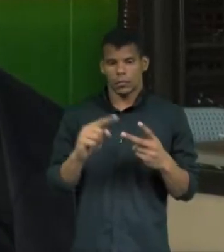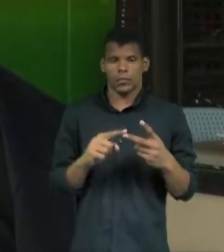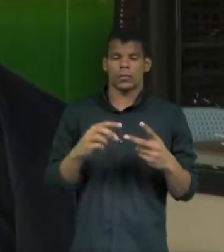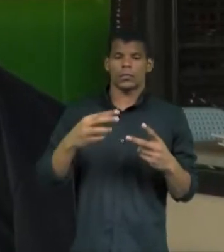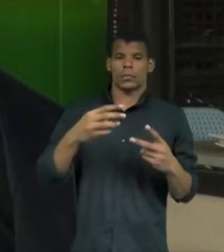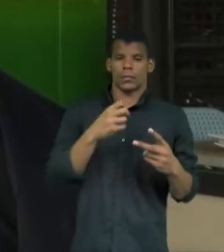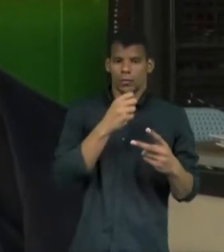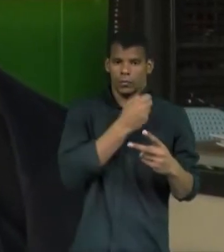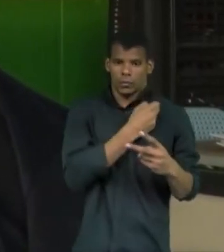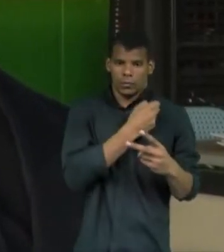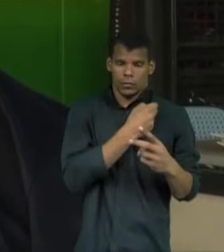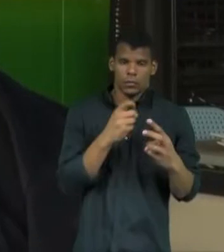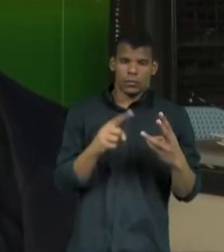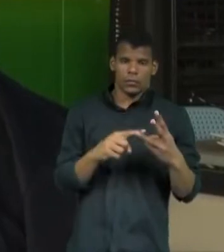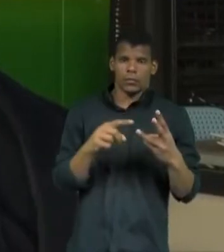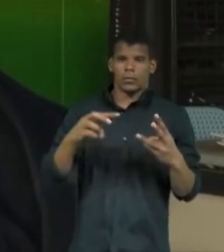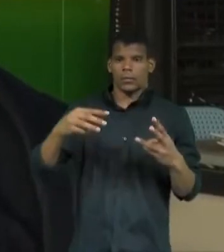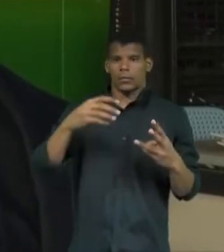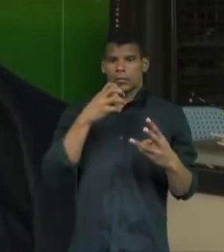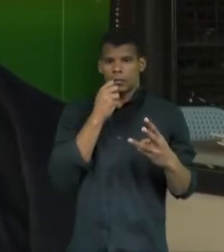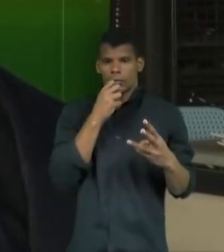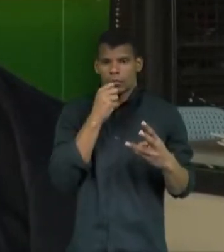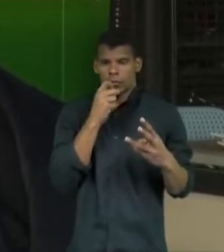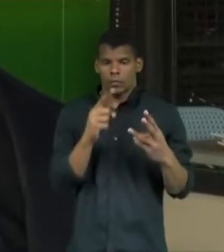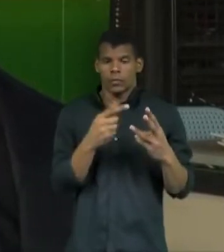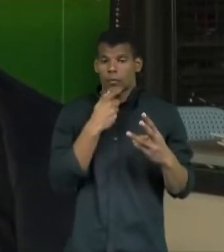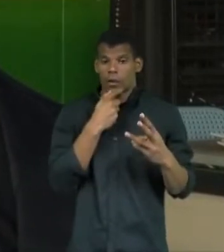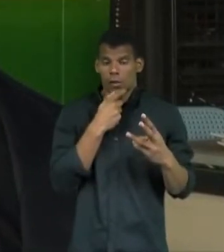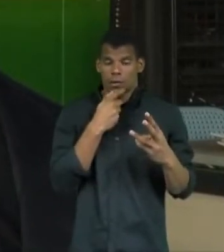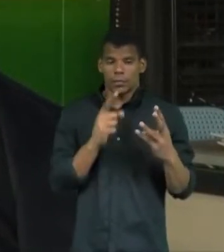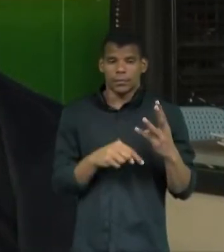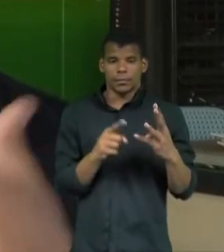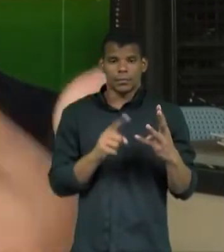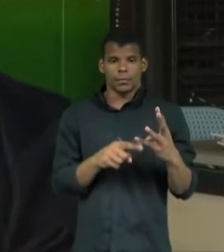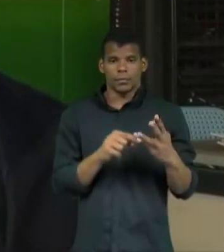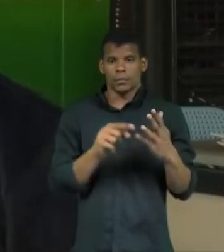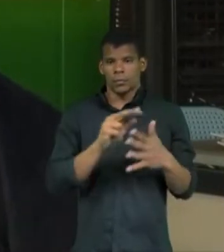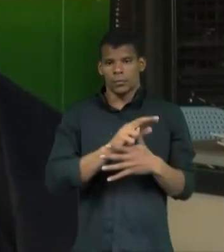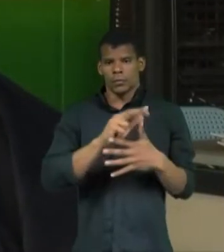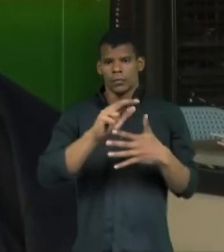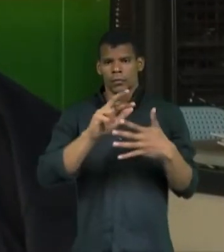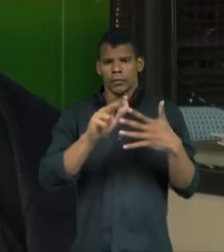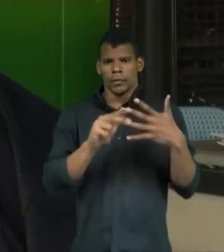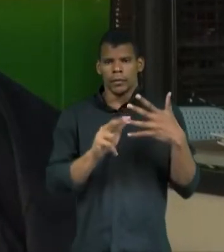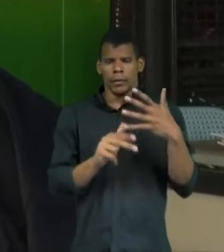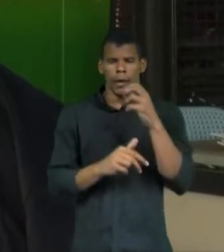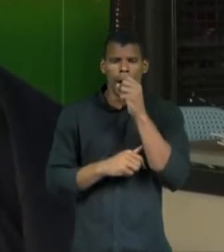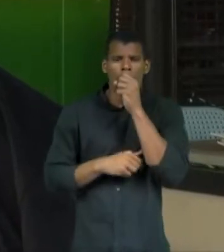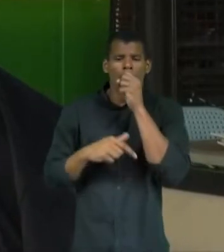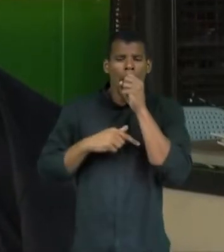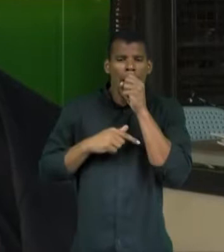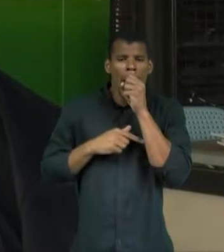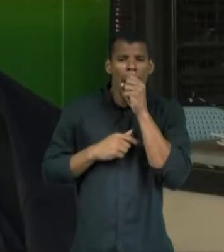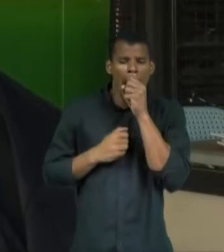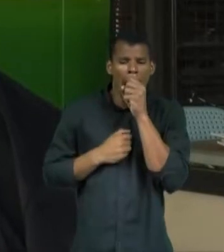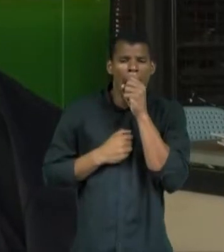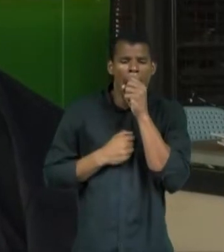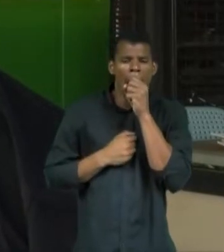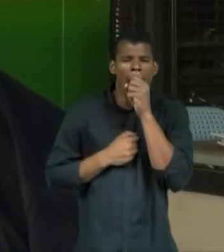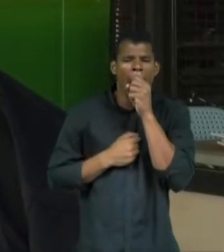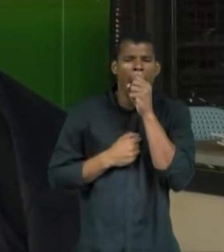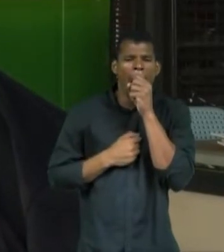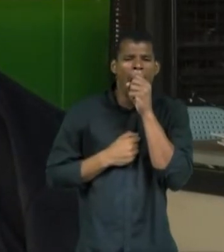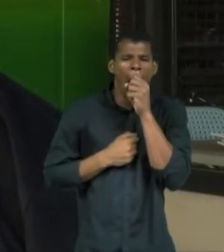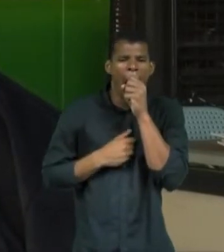Messejana. Então, nós vemos que do público, que eu costumo sempre brincar nos treinamentos de brigada falar isso, quando você é mordido pelo